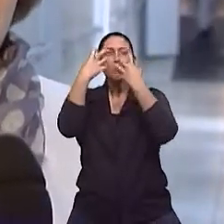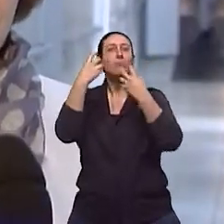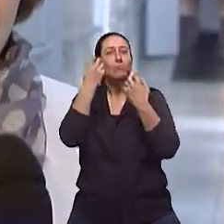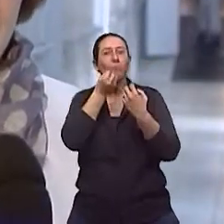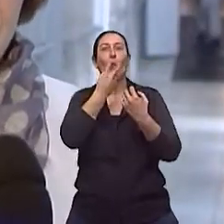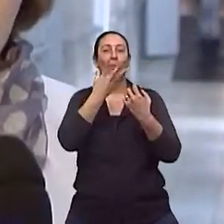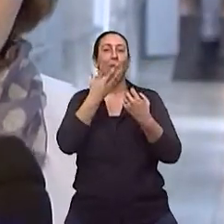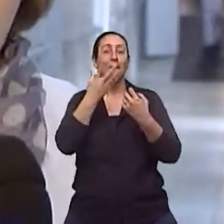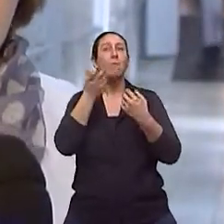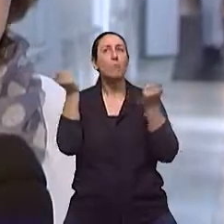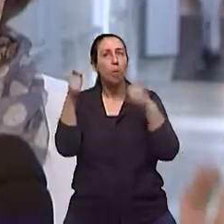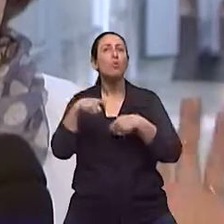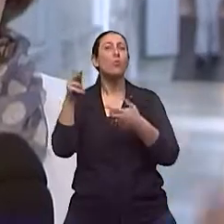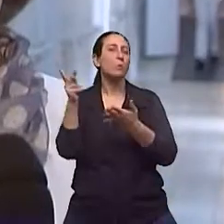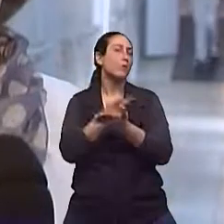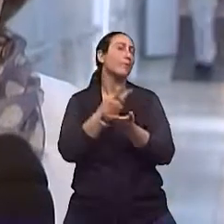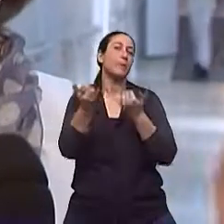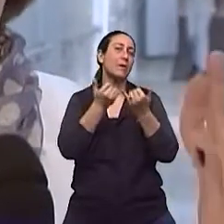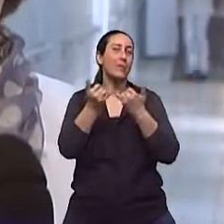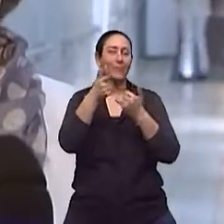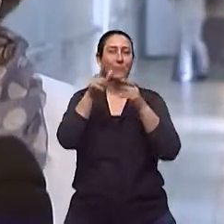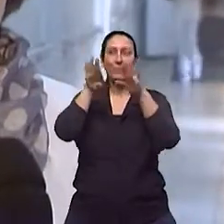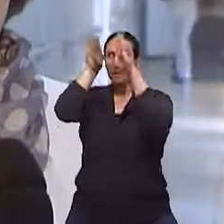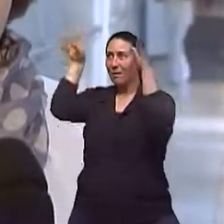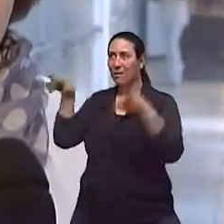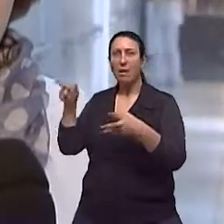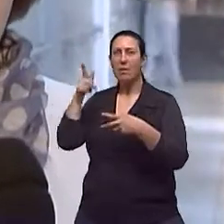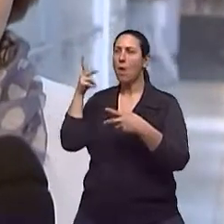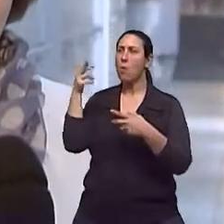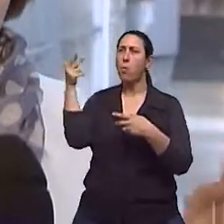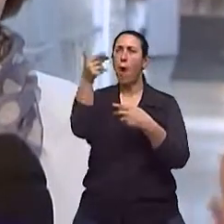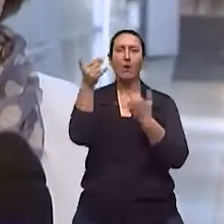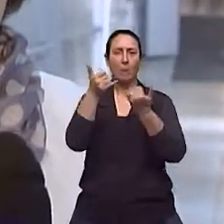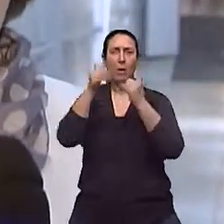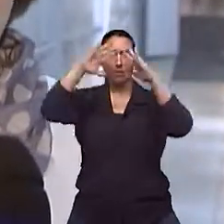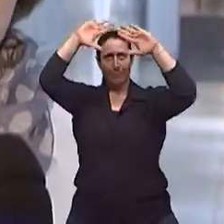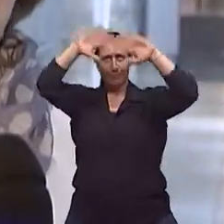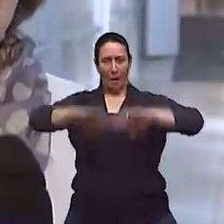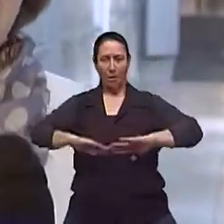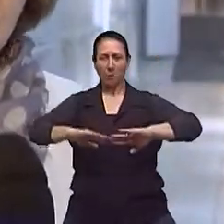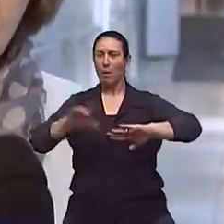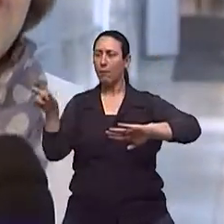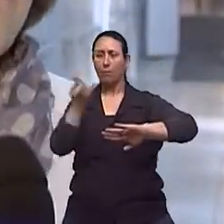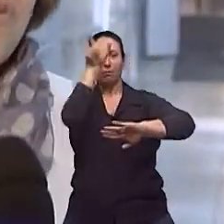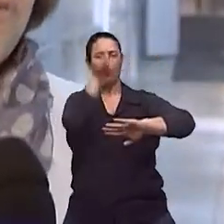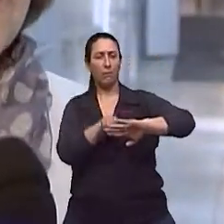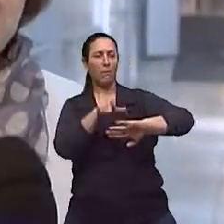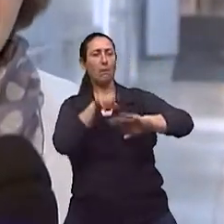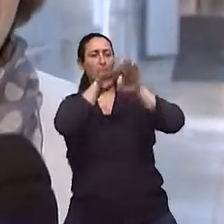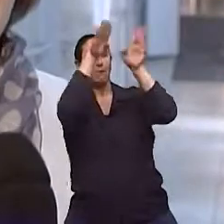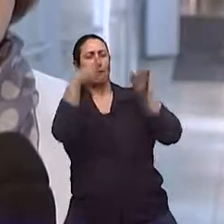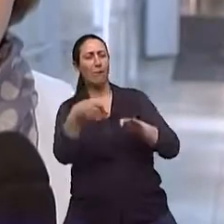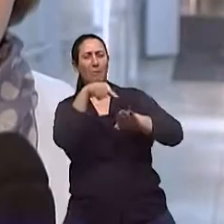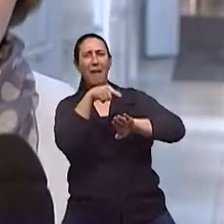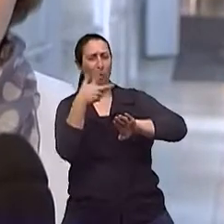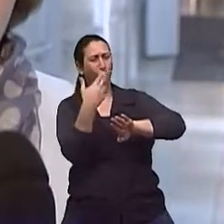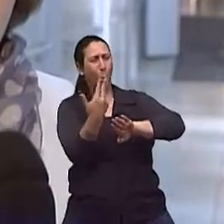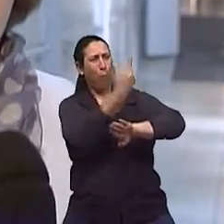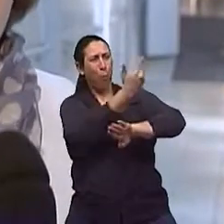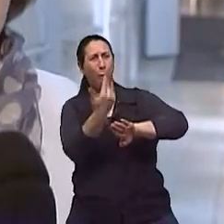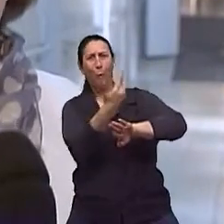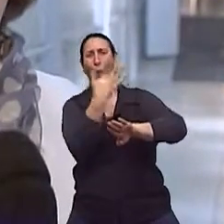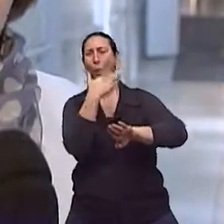também é muito grande. Por exemplo, os móveis da mesma cor da parede, tom sobre tom, isso dificulta também bastante.